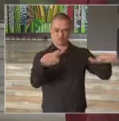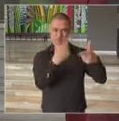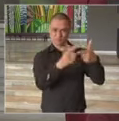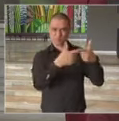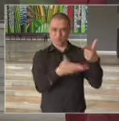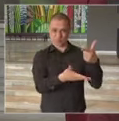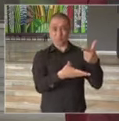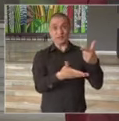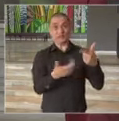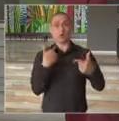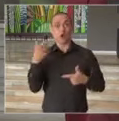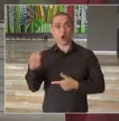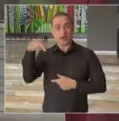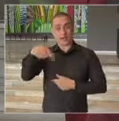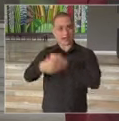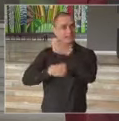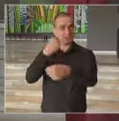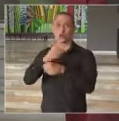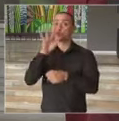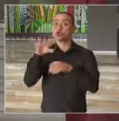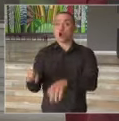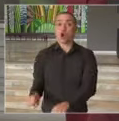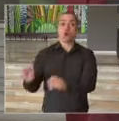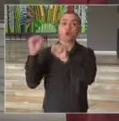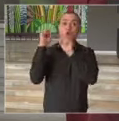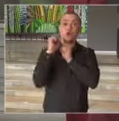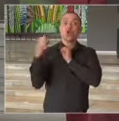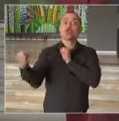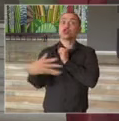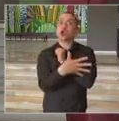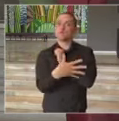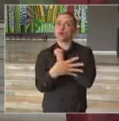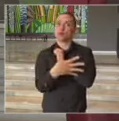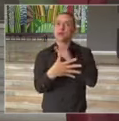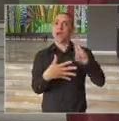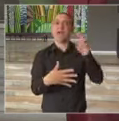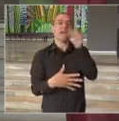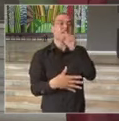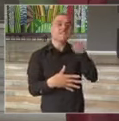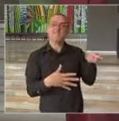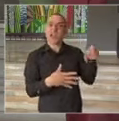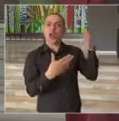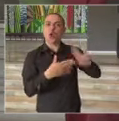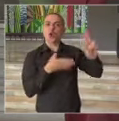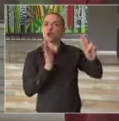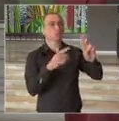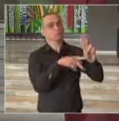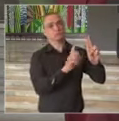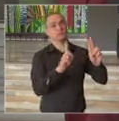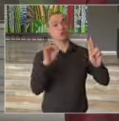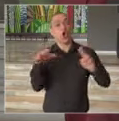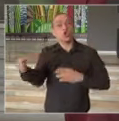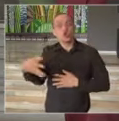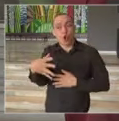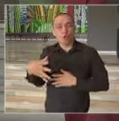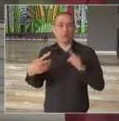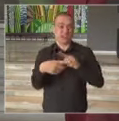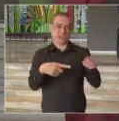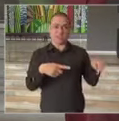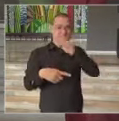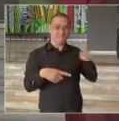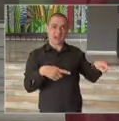serão arrecadados este ano apenas cobertores novos, evitando assim o risco da transmissão